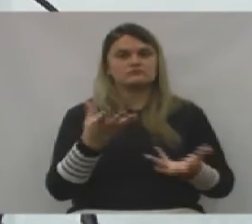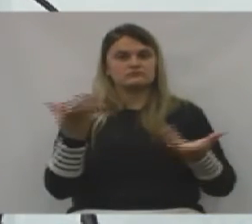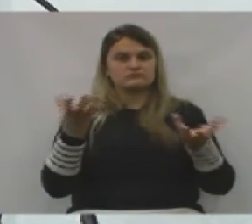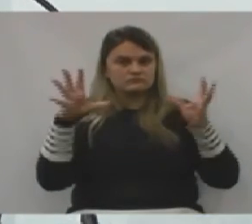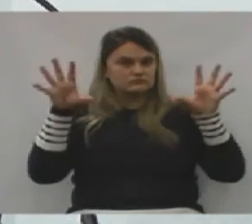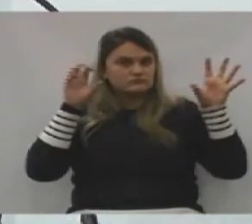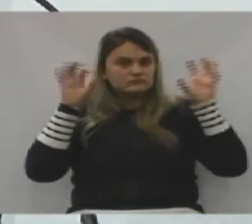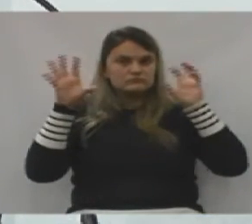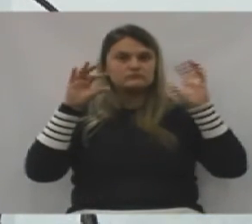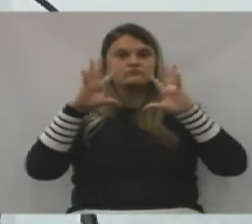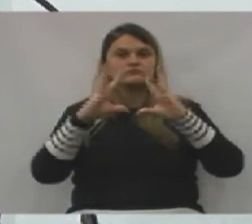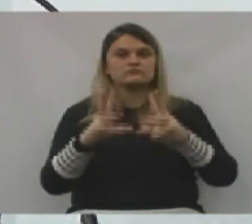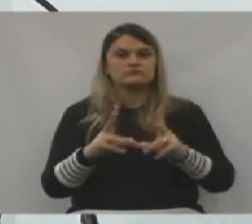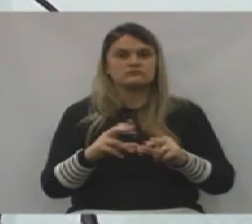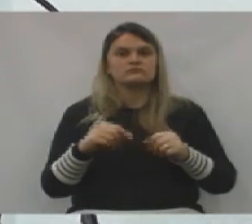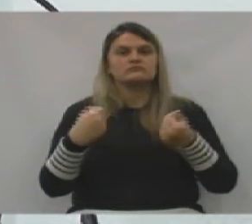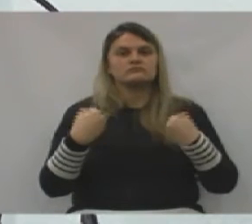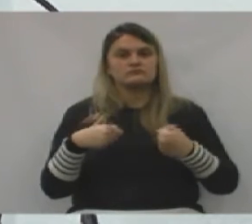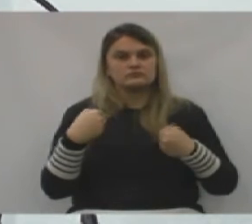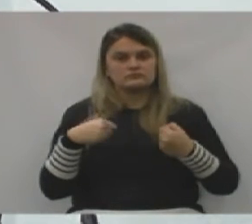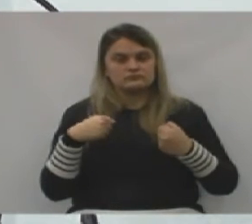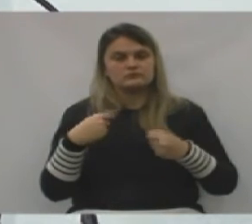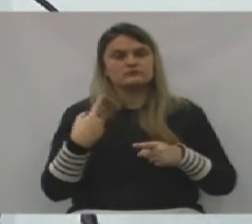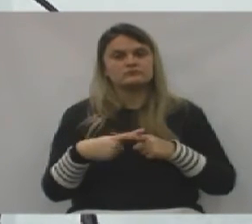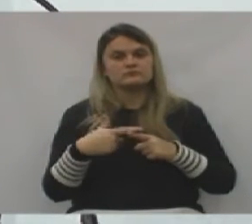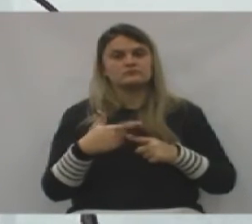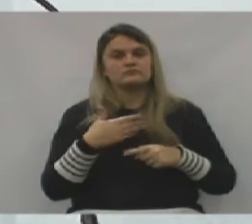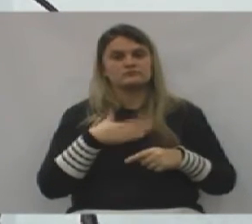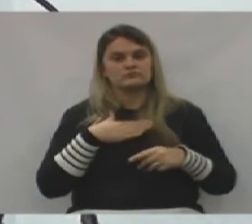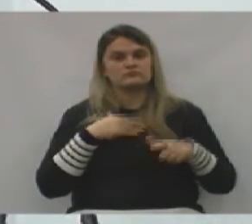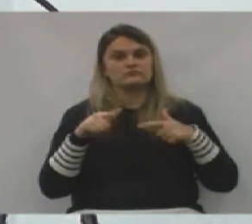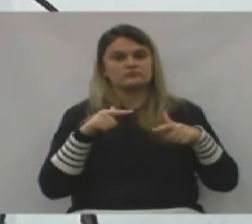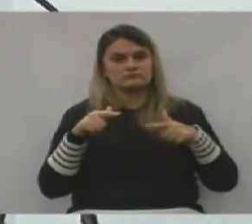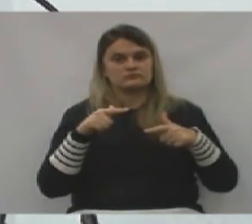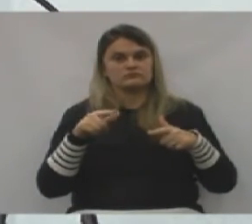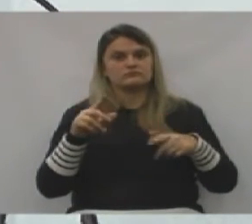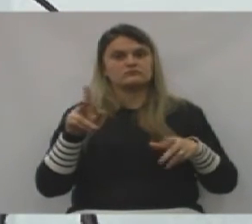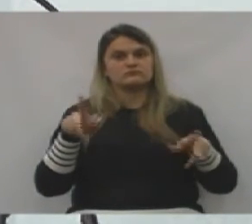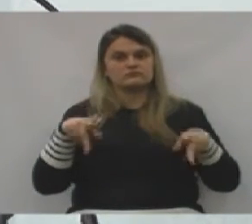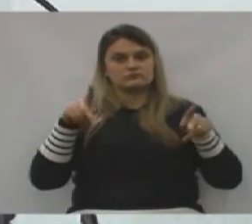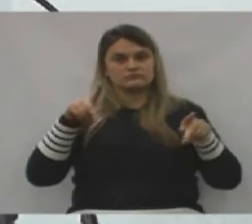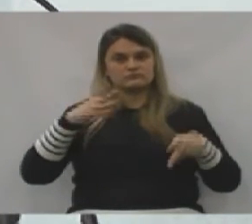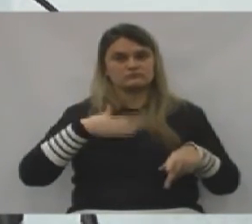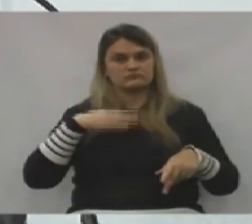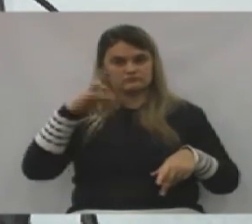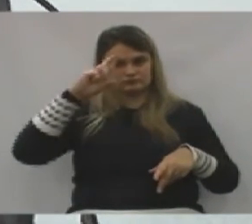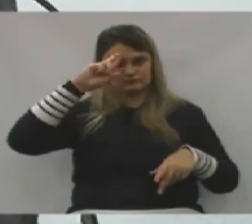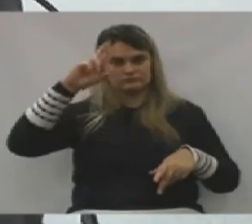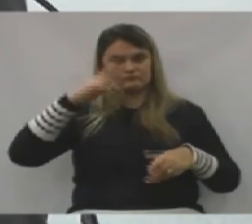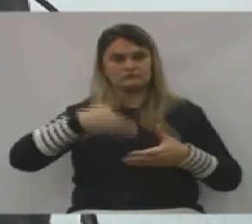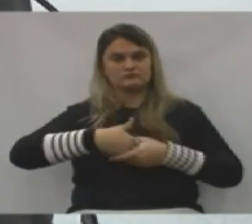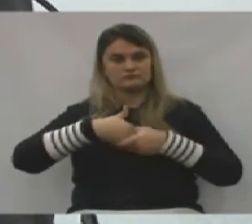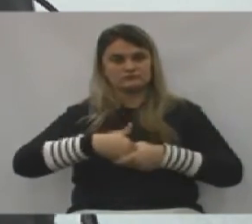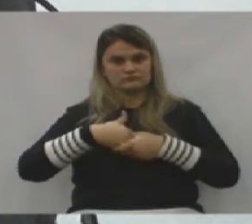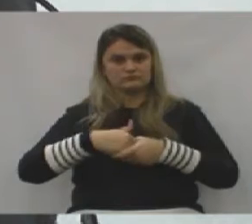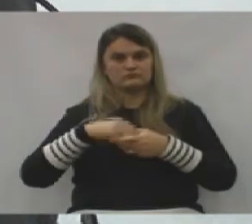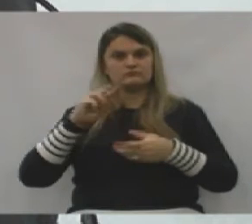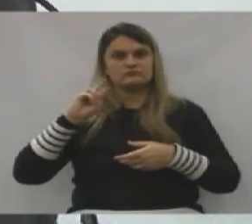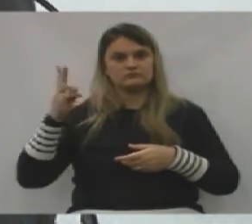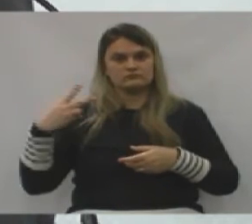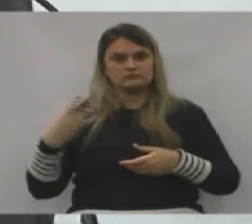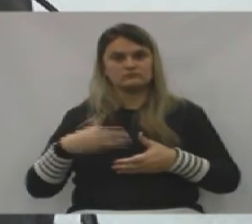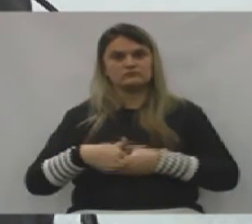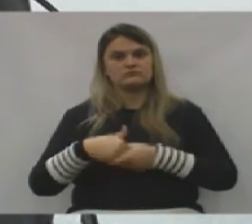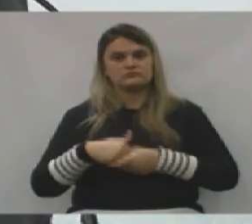ouvir tudo que for necessário, porque eu trabalho para vocês. Parabéns, parabéns, vereadores,